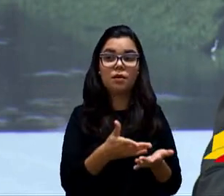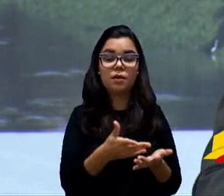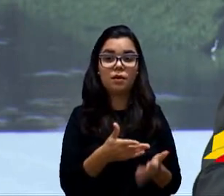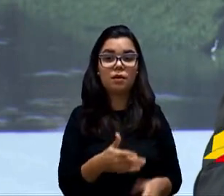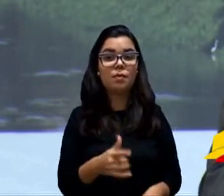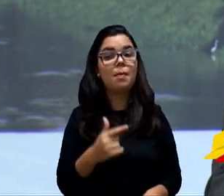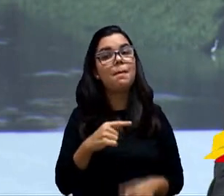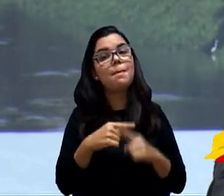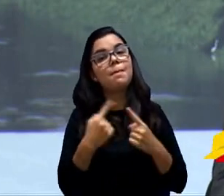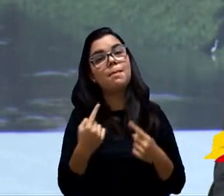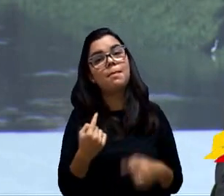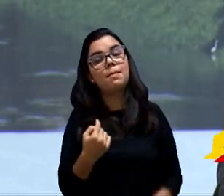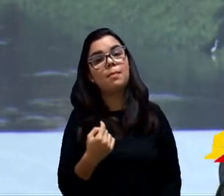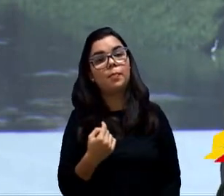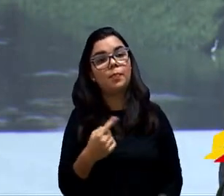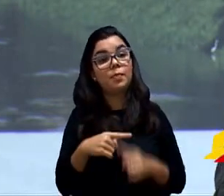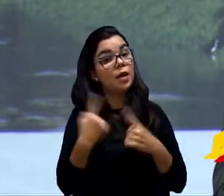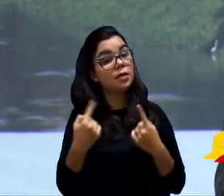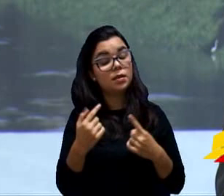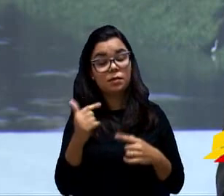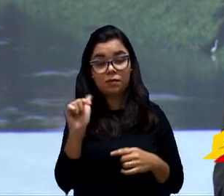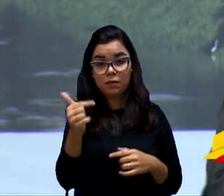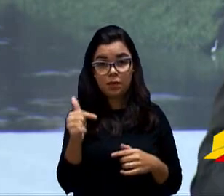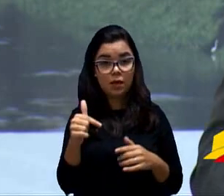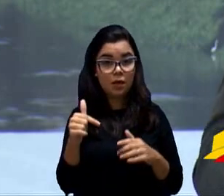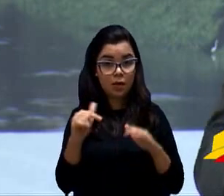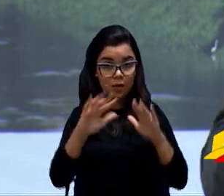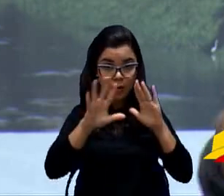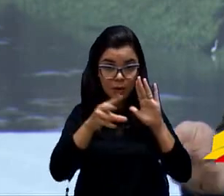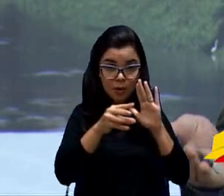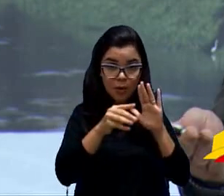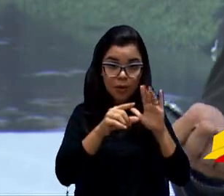está no projeto. Sim, não está no projeto. Mas se eu vou fazer